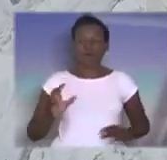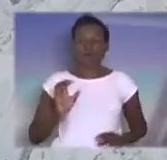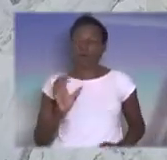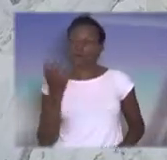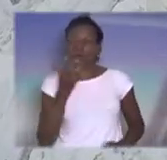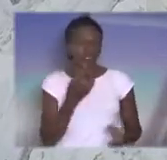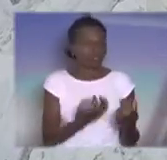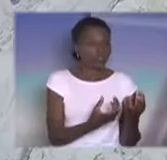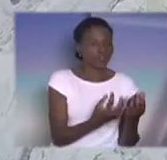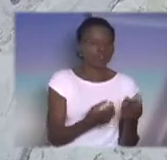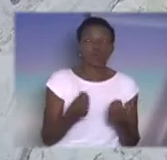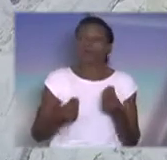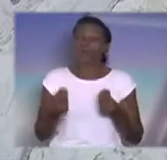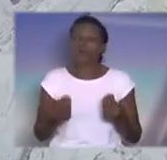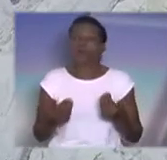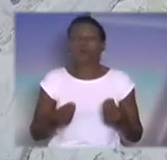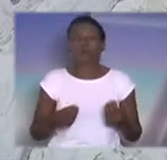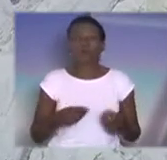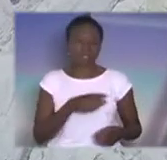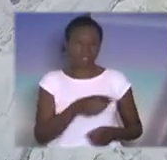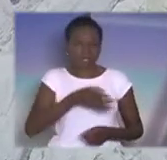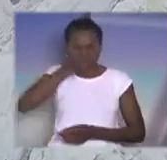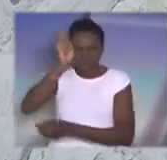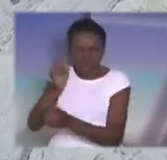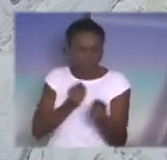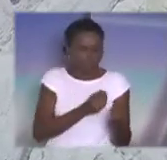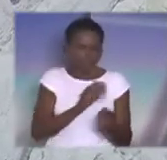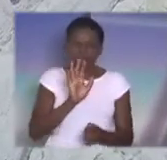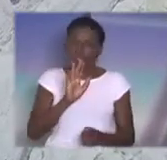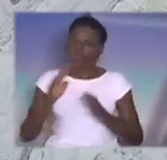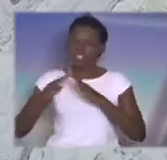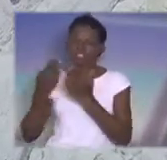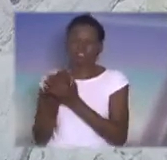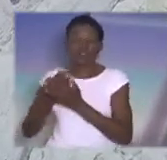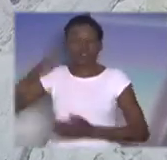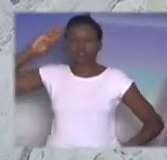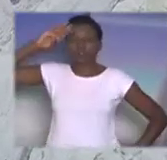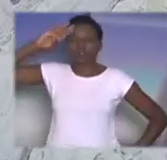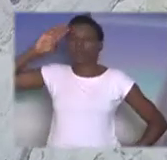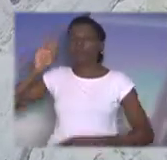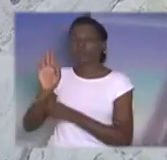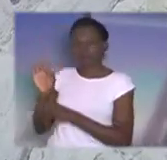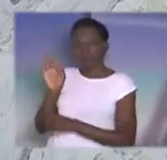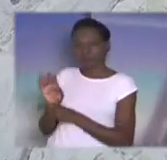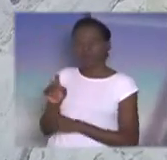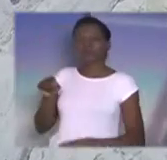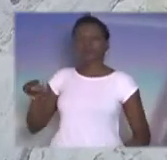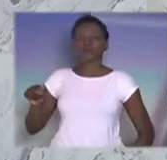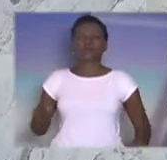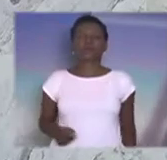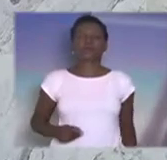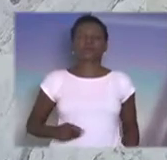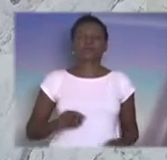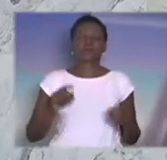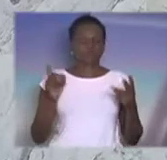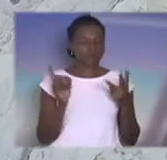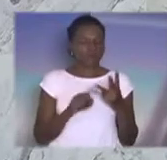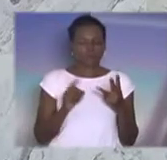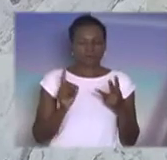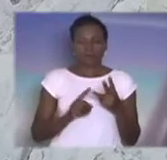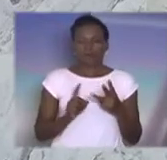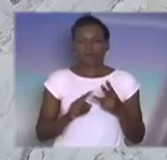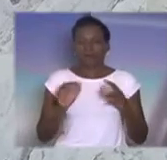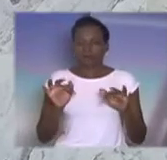bombeiro, mas a escola de soldados também o fez com que agisse da melhor maneira. E o último assunto, senhor presidente, só para encerrar, por favor,